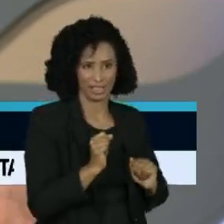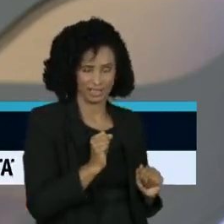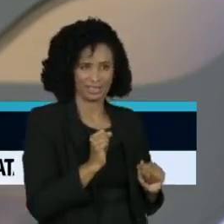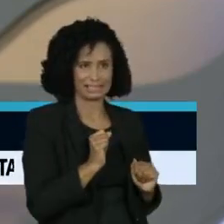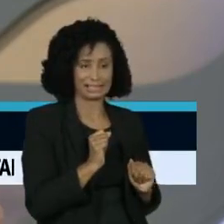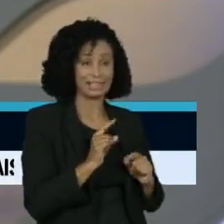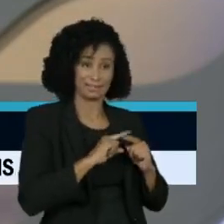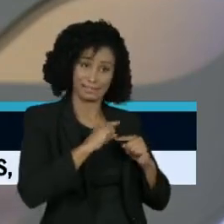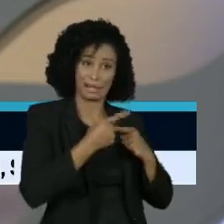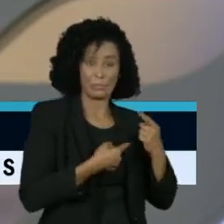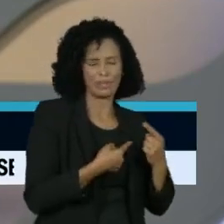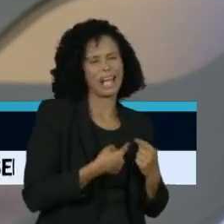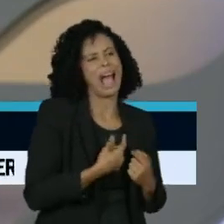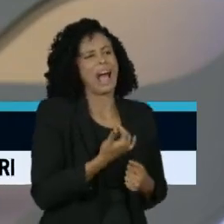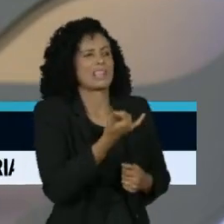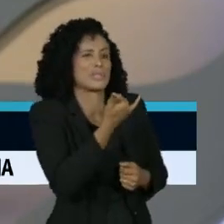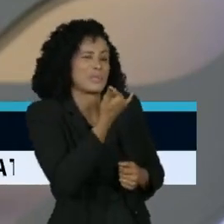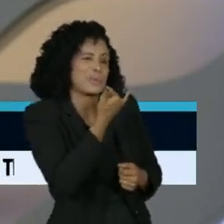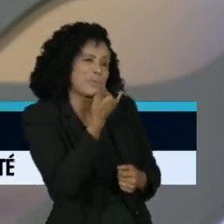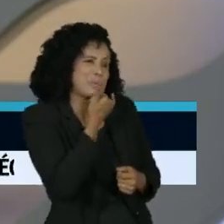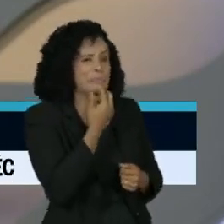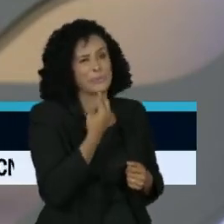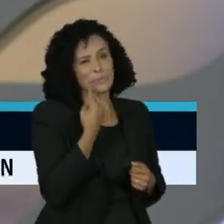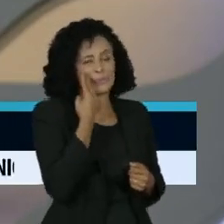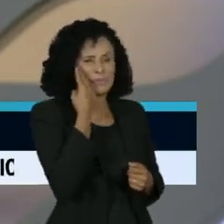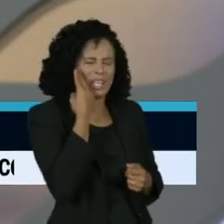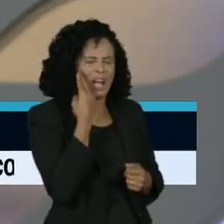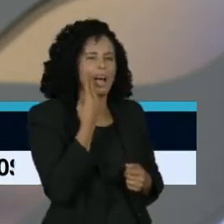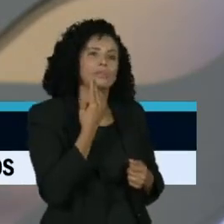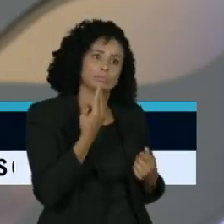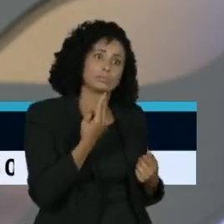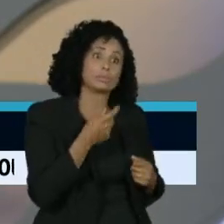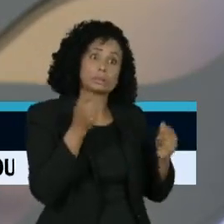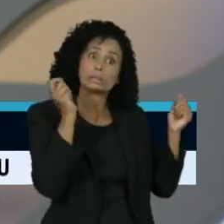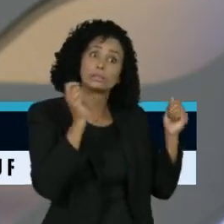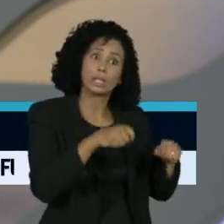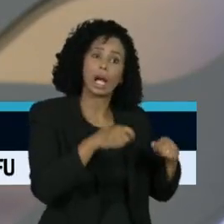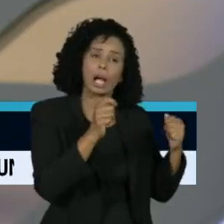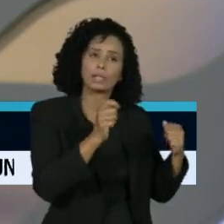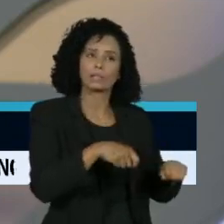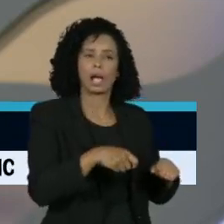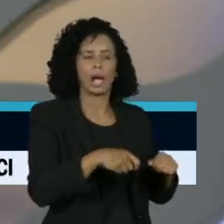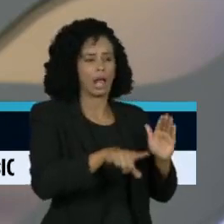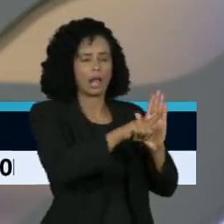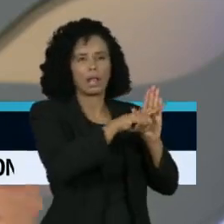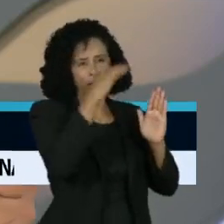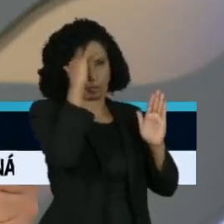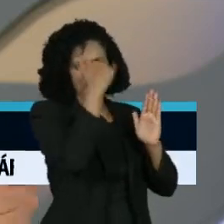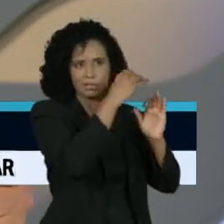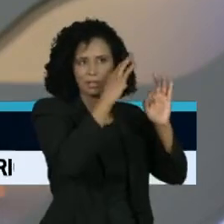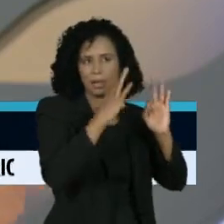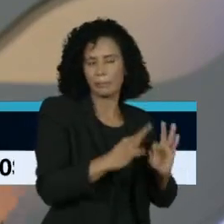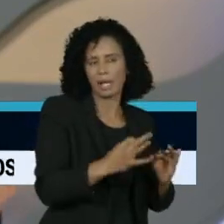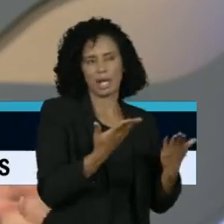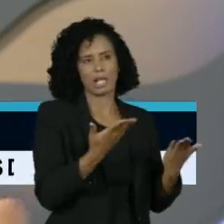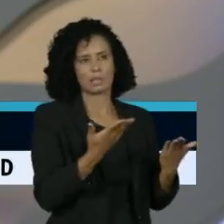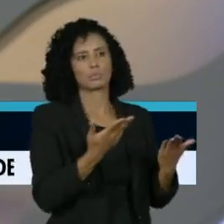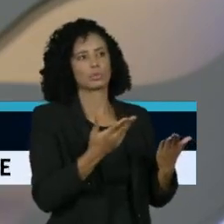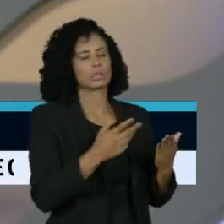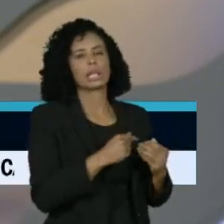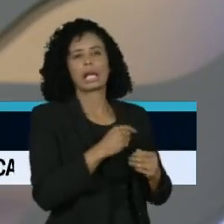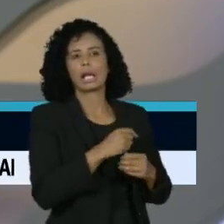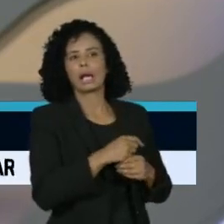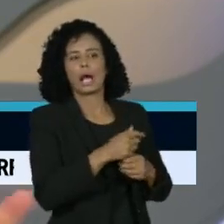dizendo que no mercado... Não, a lei de petróleo diz claramente que quem manda é o majoritário e ponto final. Então, com uma força tão grande do acionista